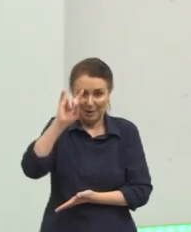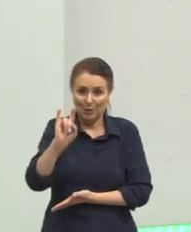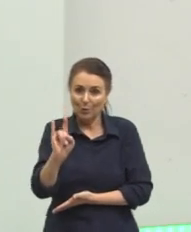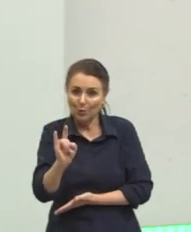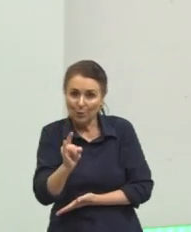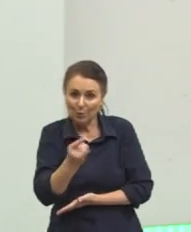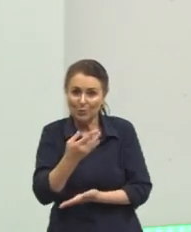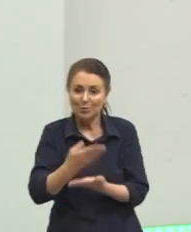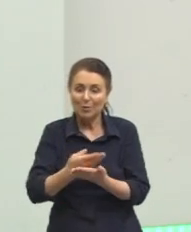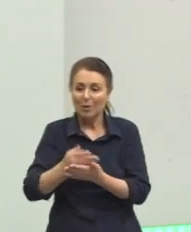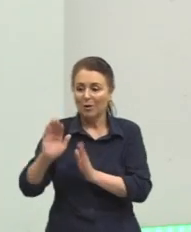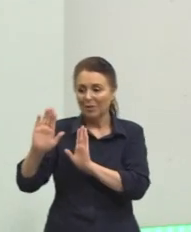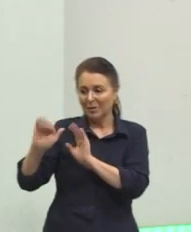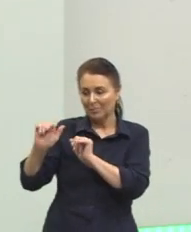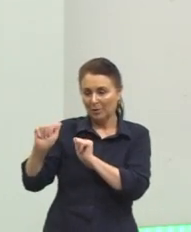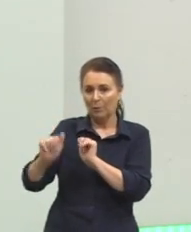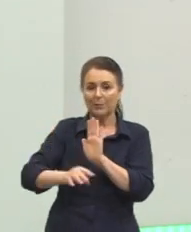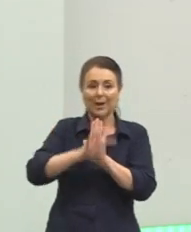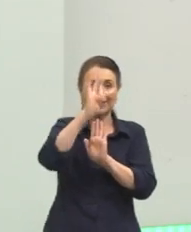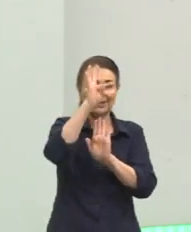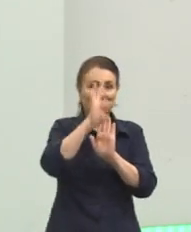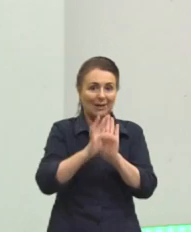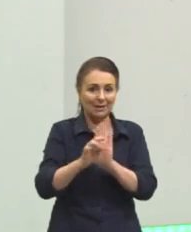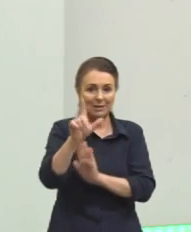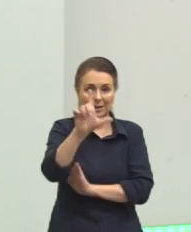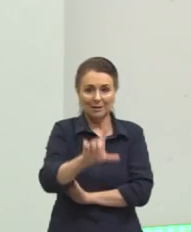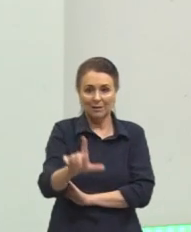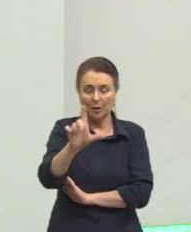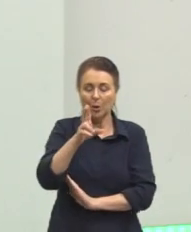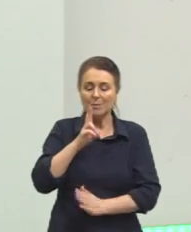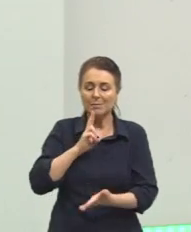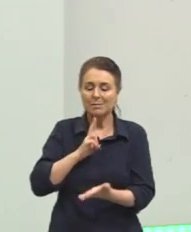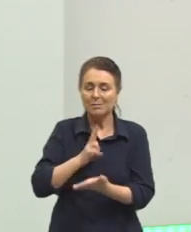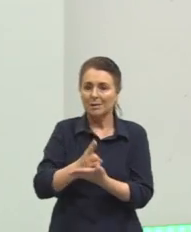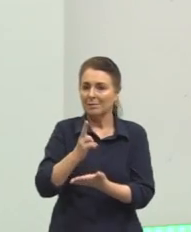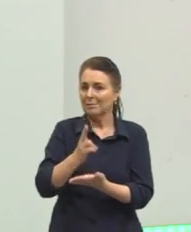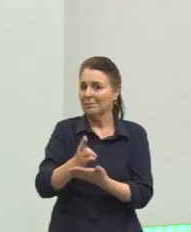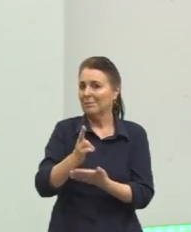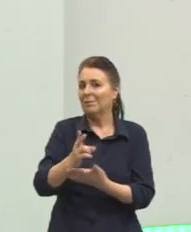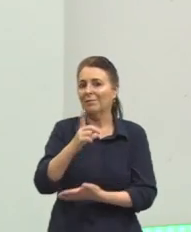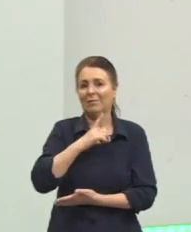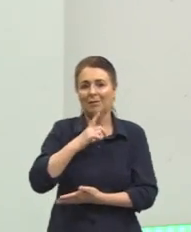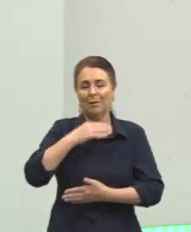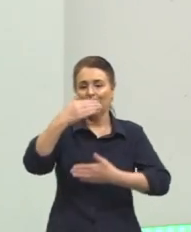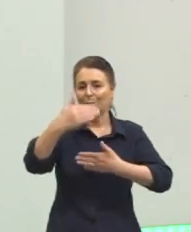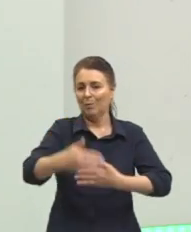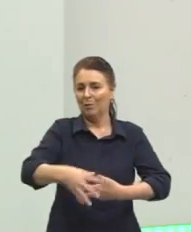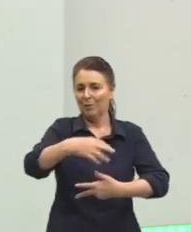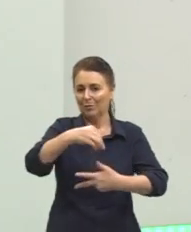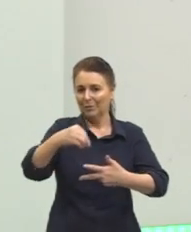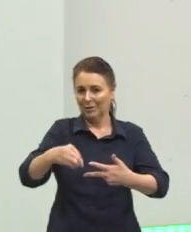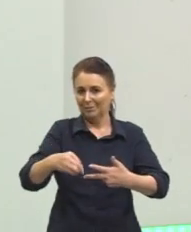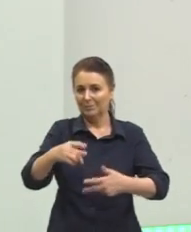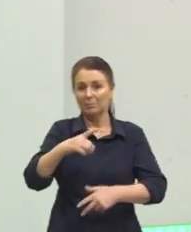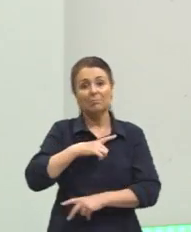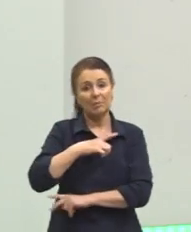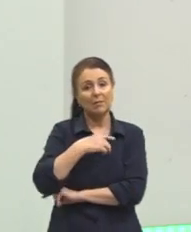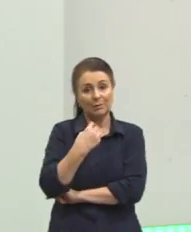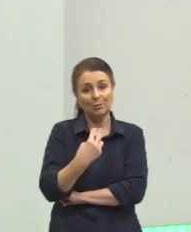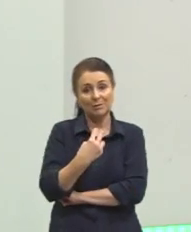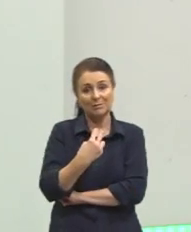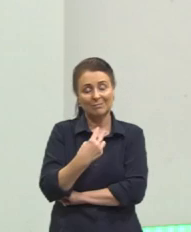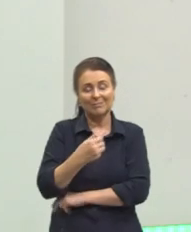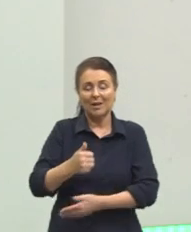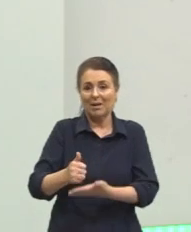nós falamos assim, o texto literário sempre vai estar presente. E, realmente, nós tivemos duas questões ali, onde a